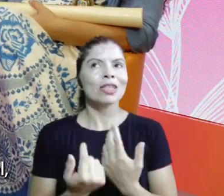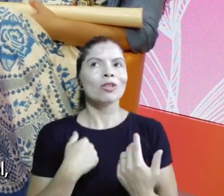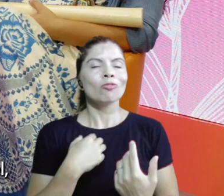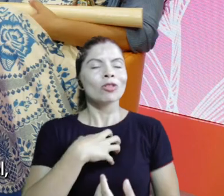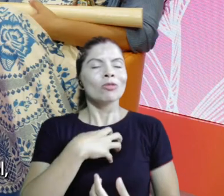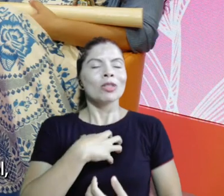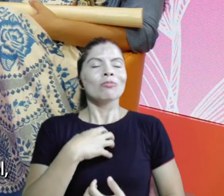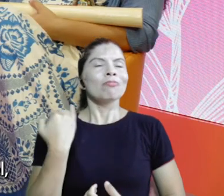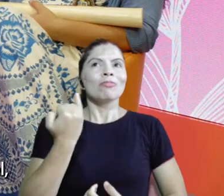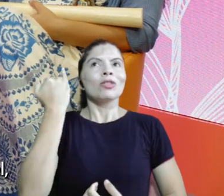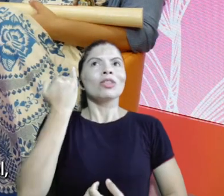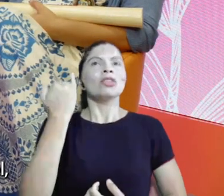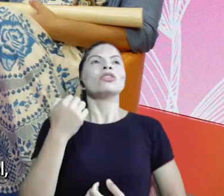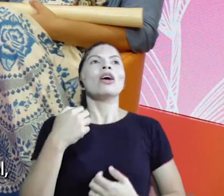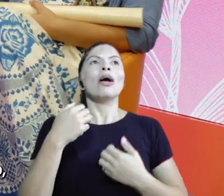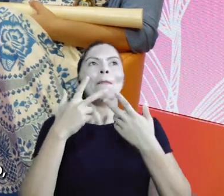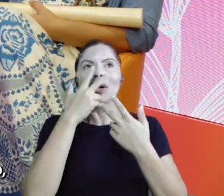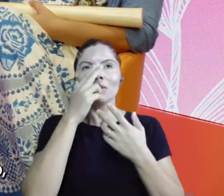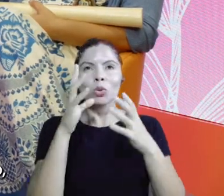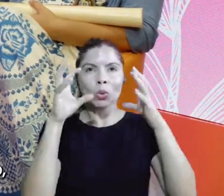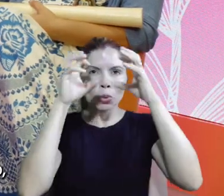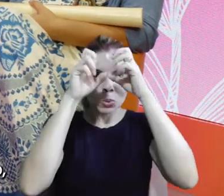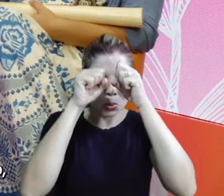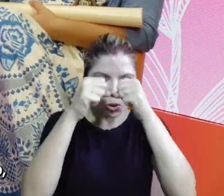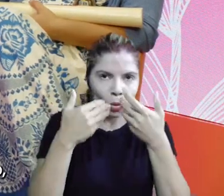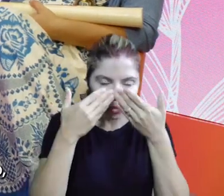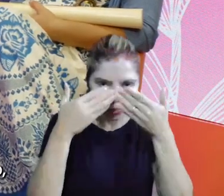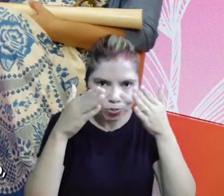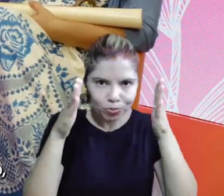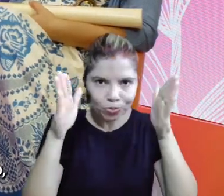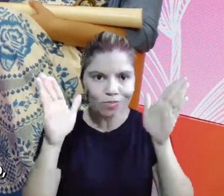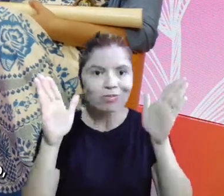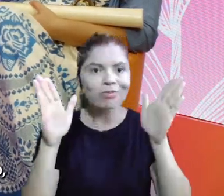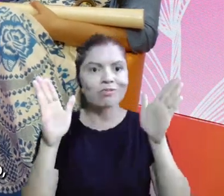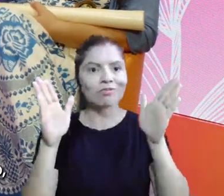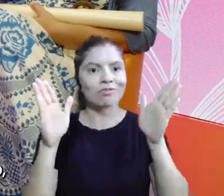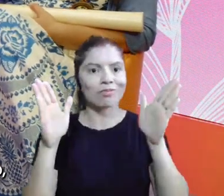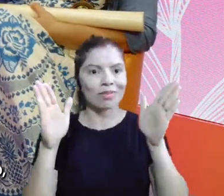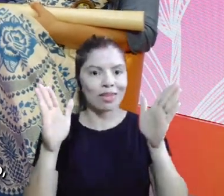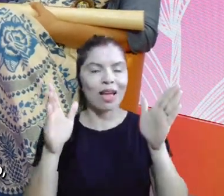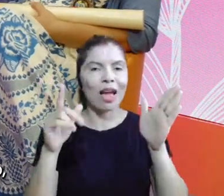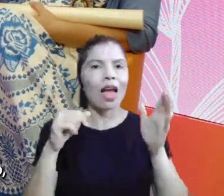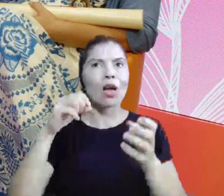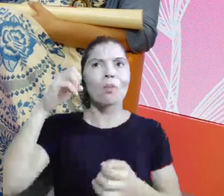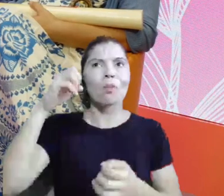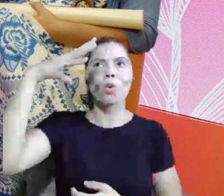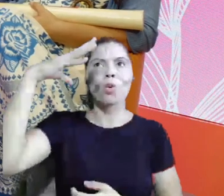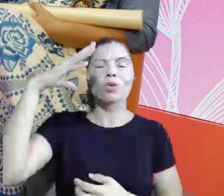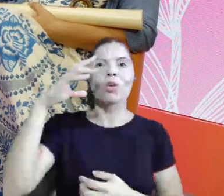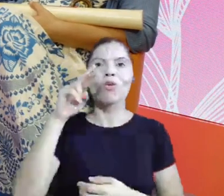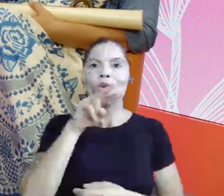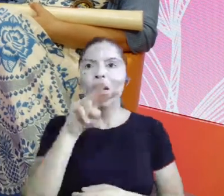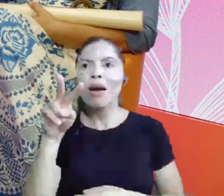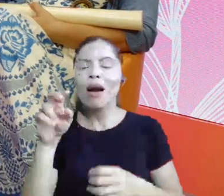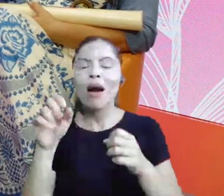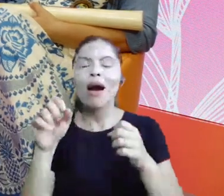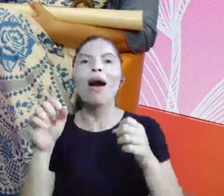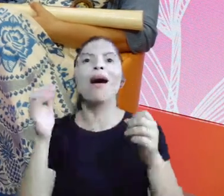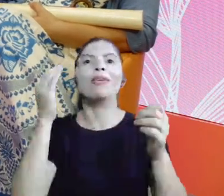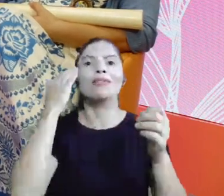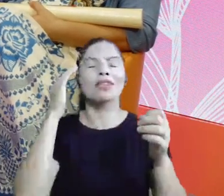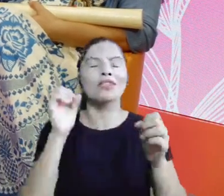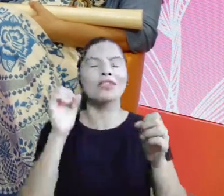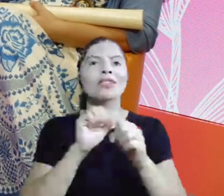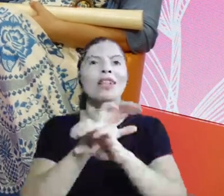porque te dá uma luz no fim do túnel, é uma lanterna dizendo assim, vem que você não vai bater no muro, você não está errada, você está certa, vai,